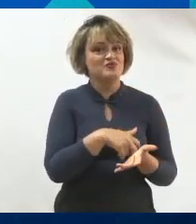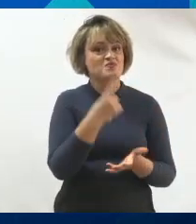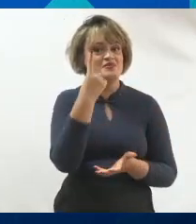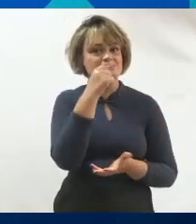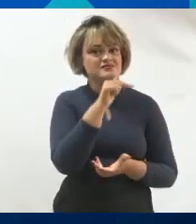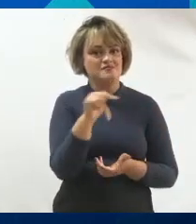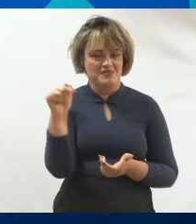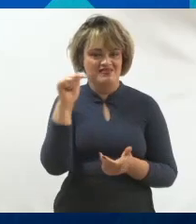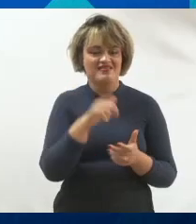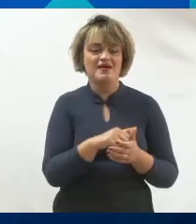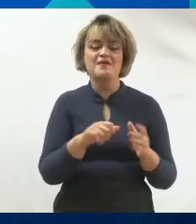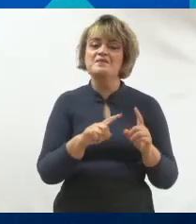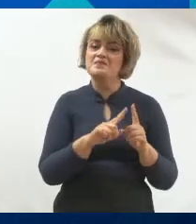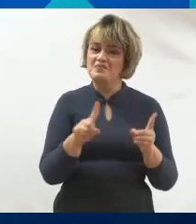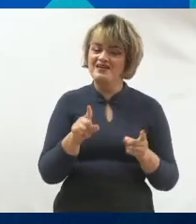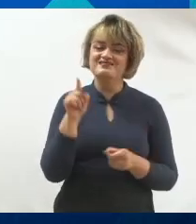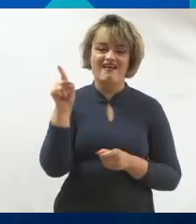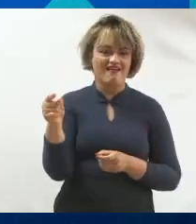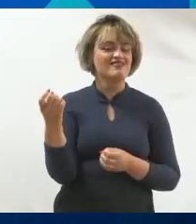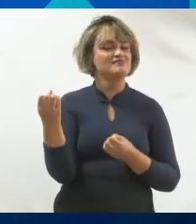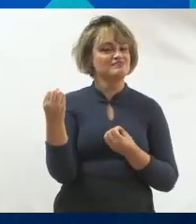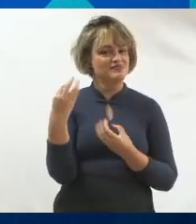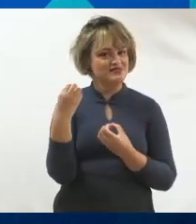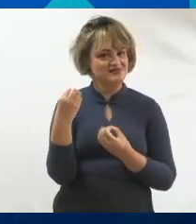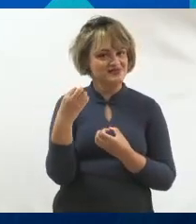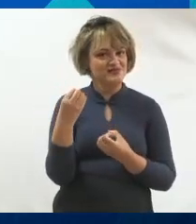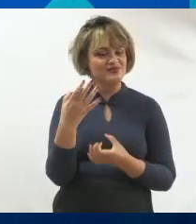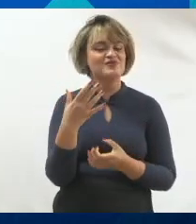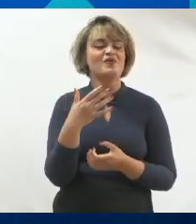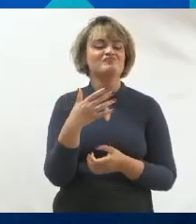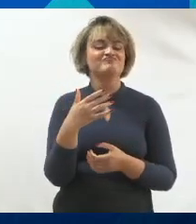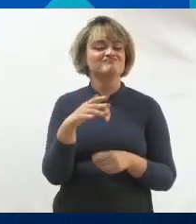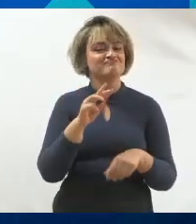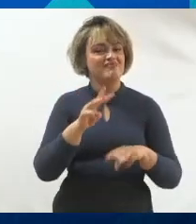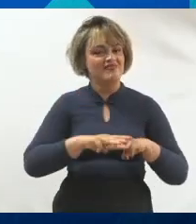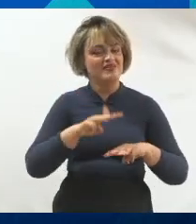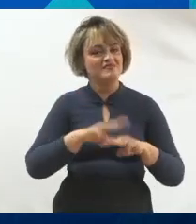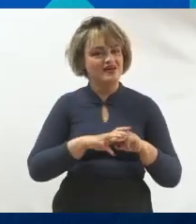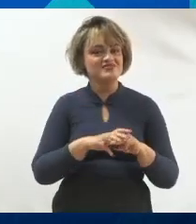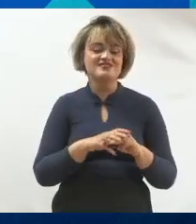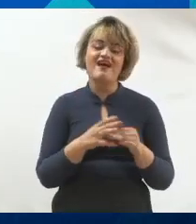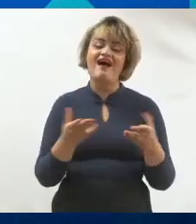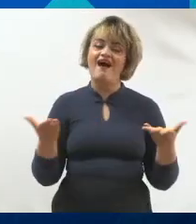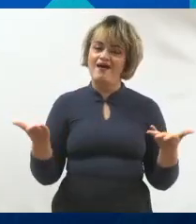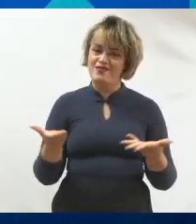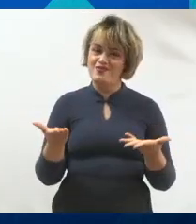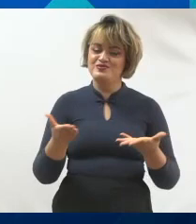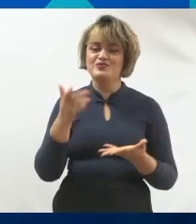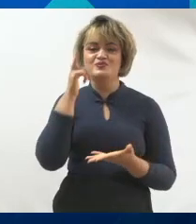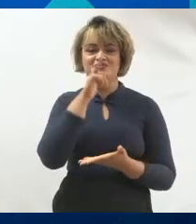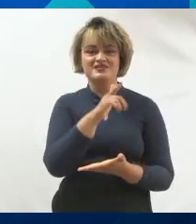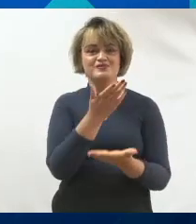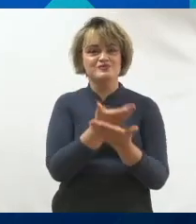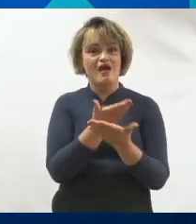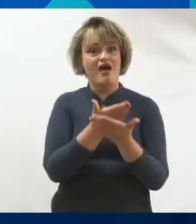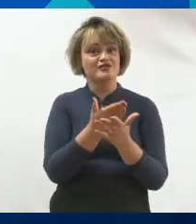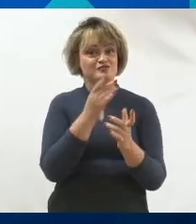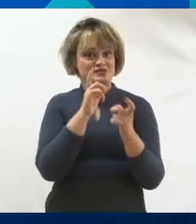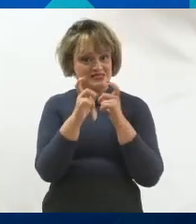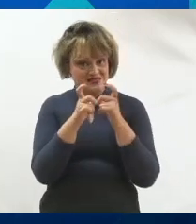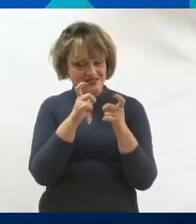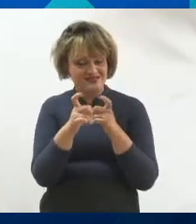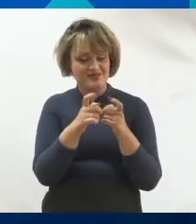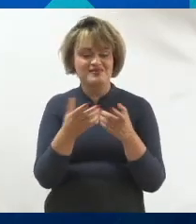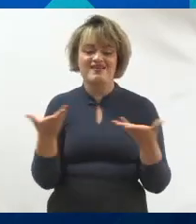semana, mas foi graças a ela que desenvolvi a minha paixão por números, o que me fez depois estudar a administração pública